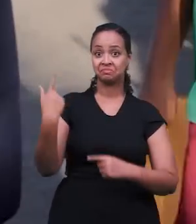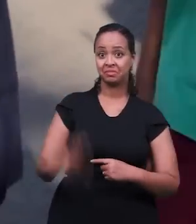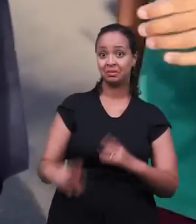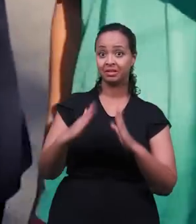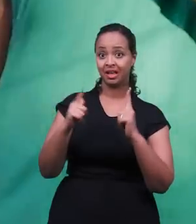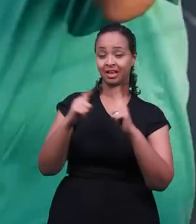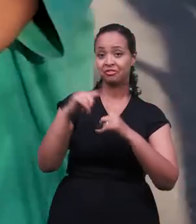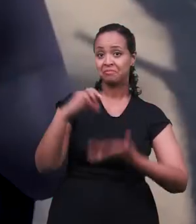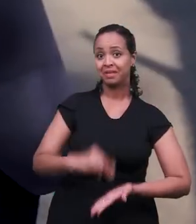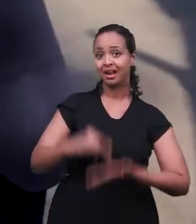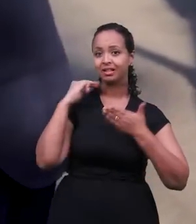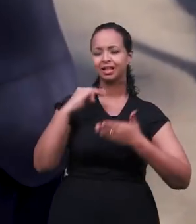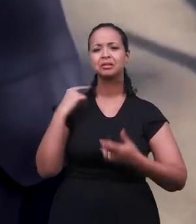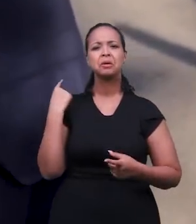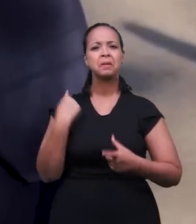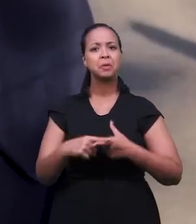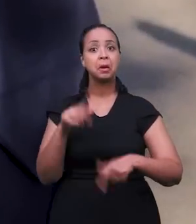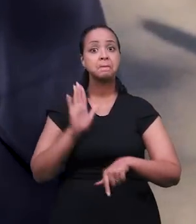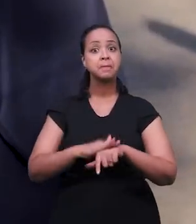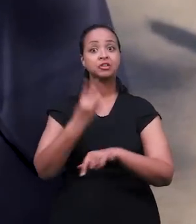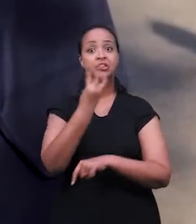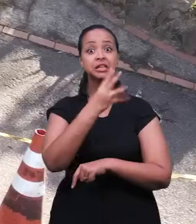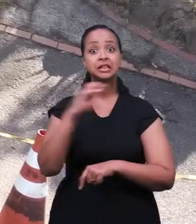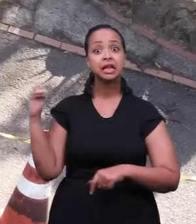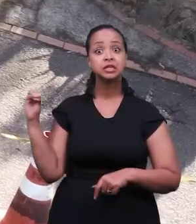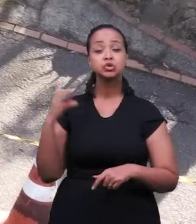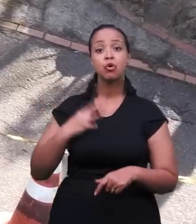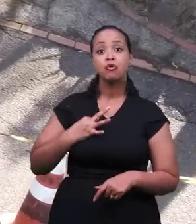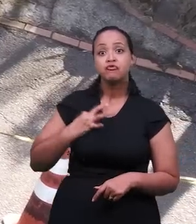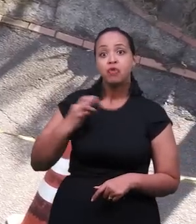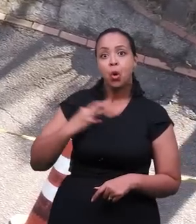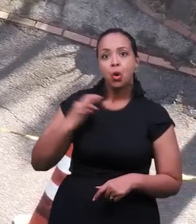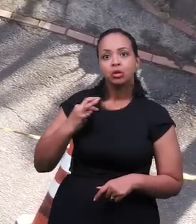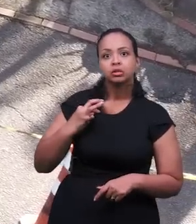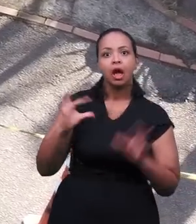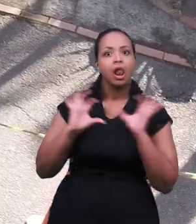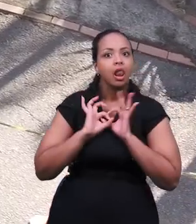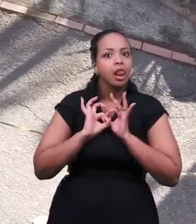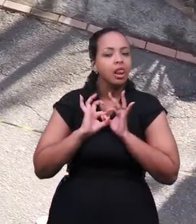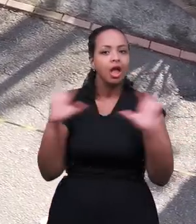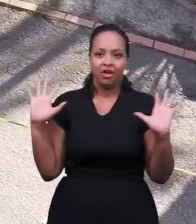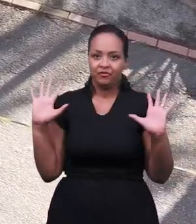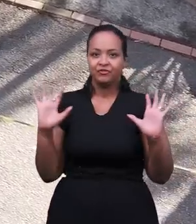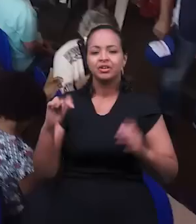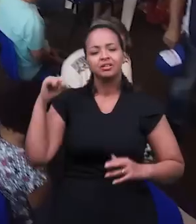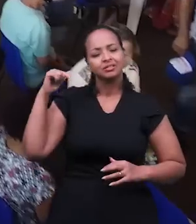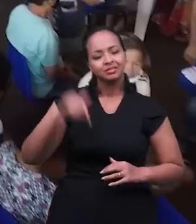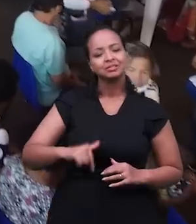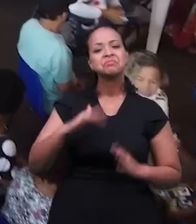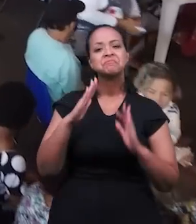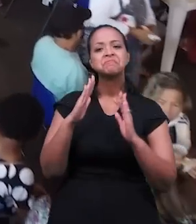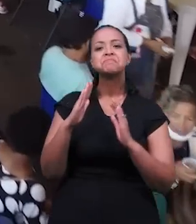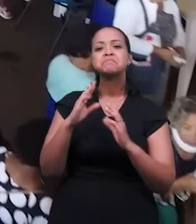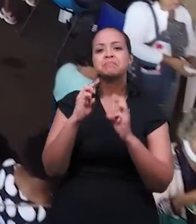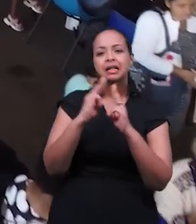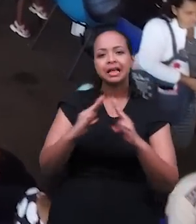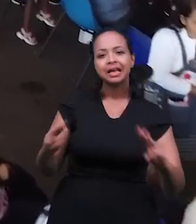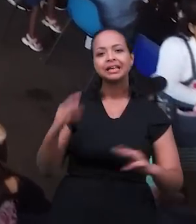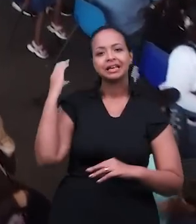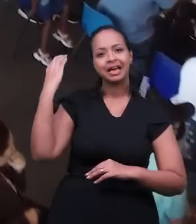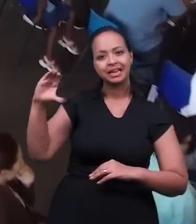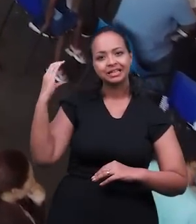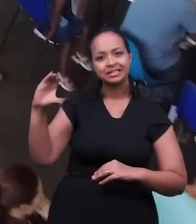Igreja Cristã Maranata. Isso porque mais de 300 voluntários ficaram à disposição, no Manaim de